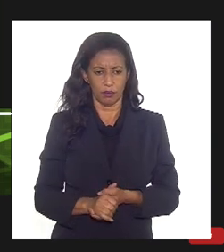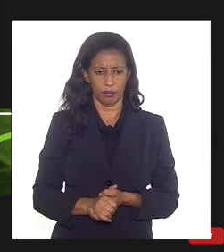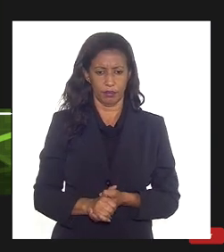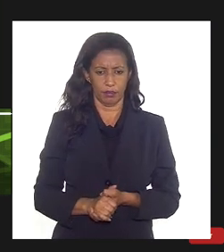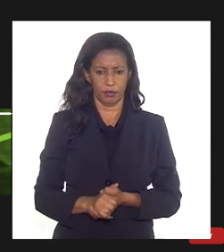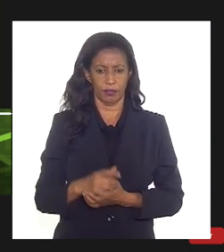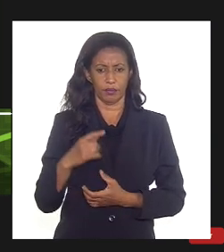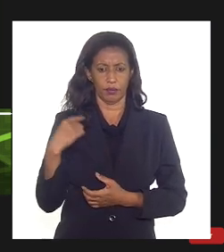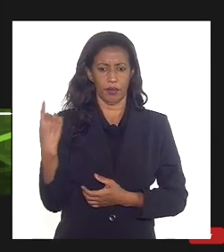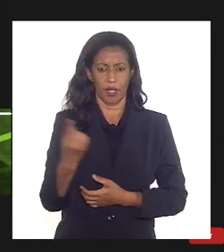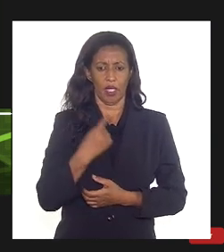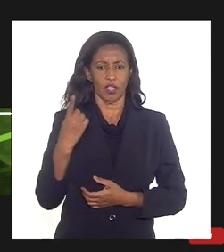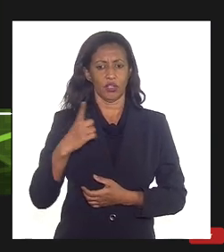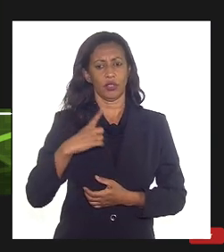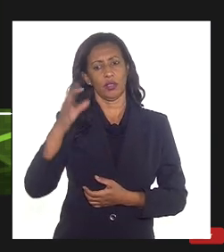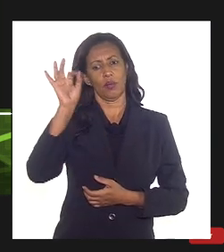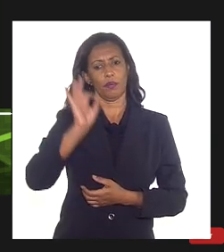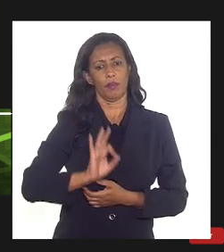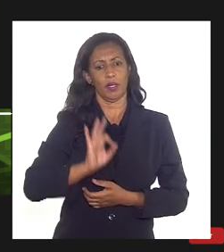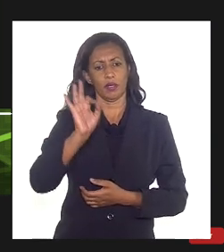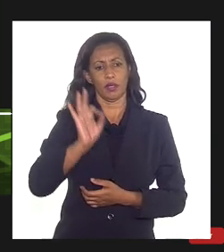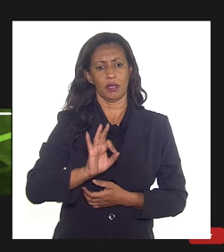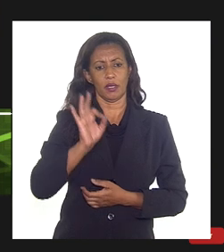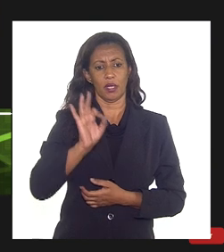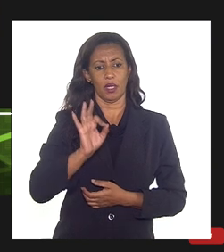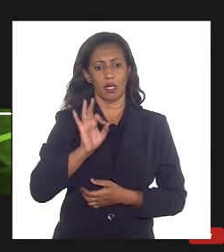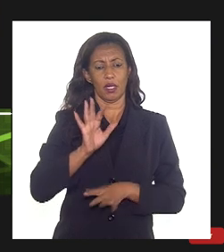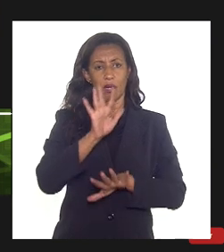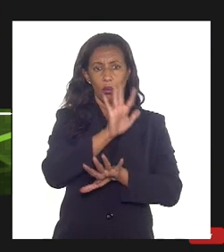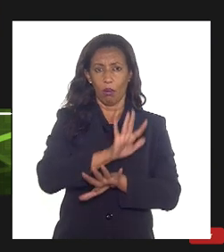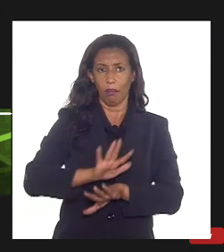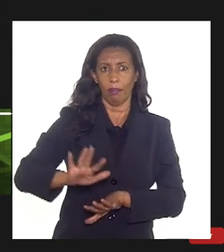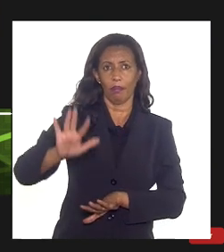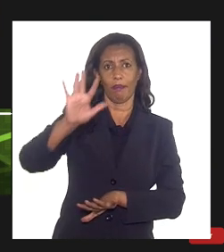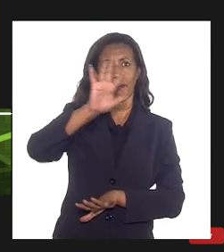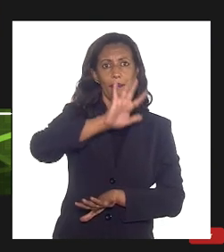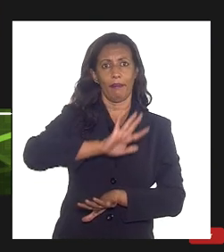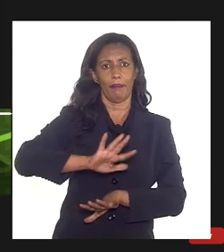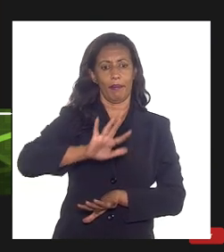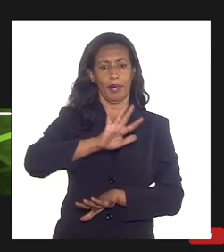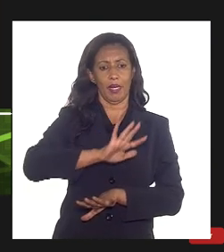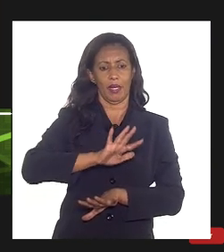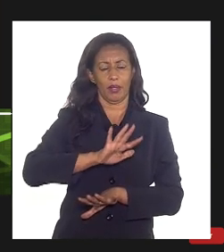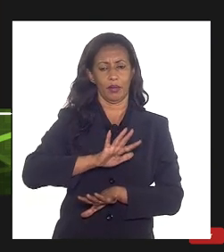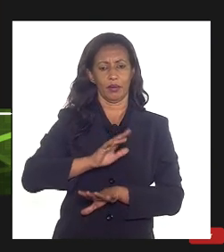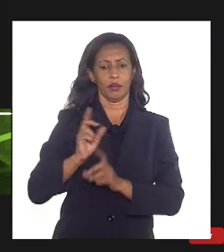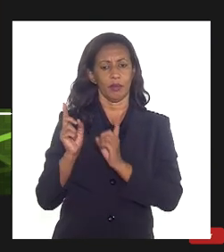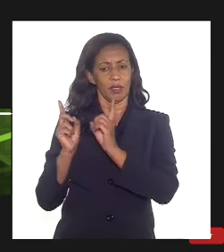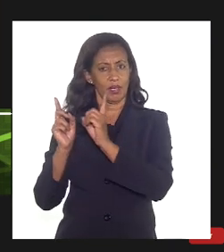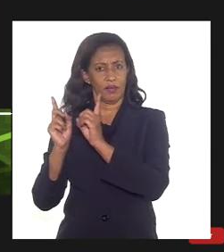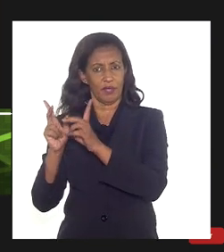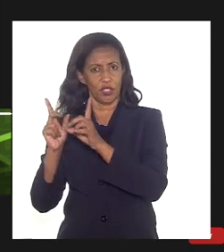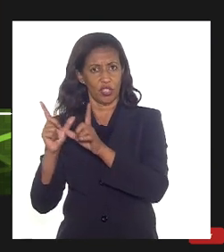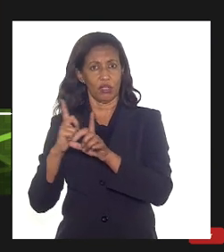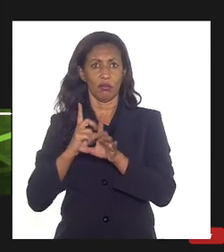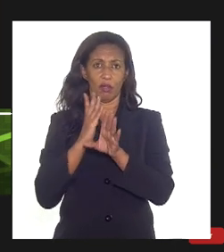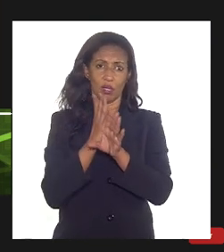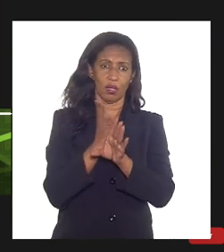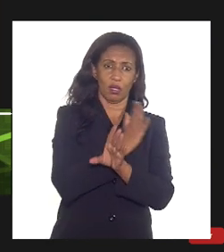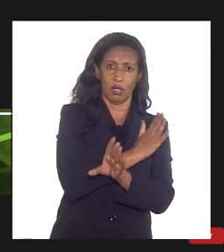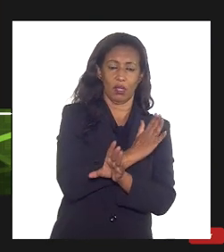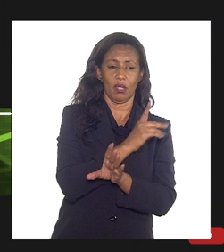a gente tem um percentual que ele não é pleno de gás que pode ser exportado pro mercado isso aqui é um